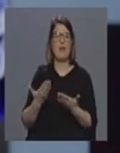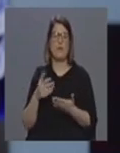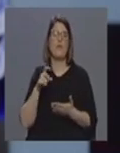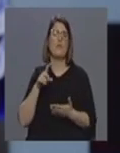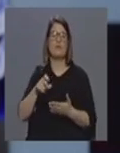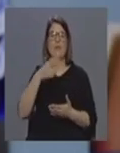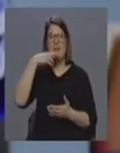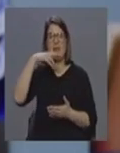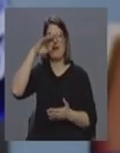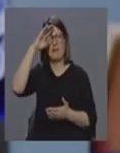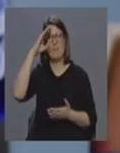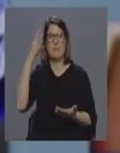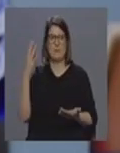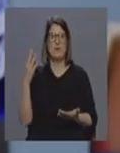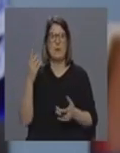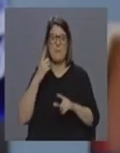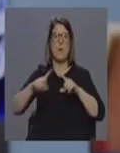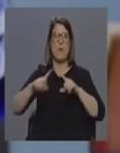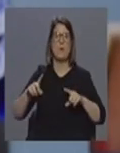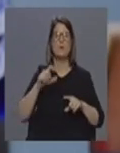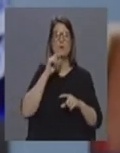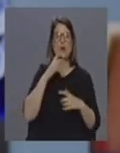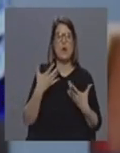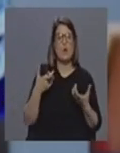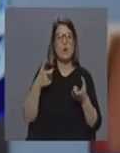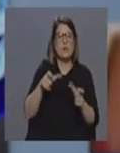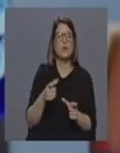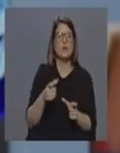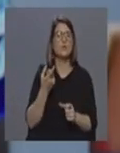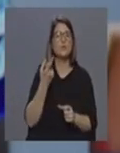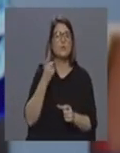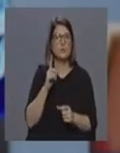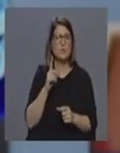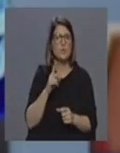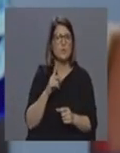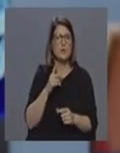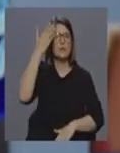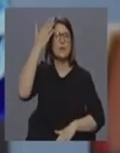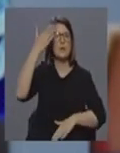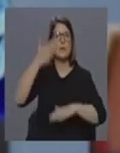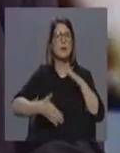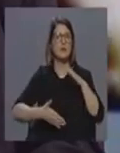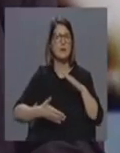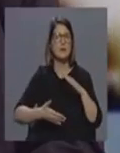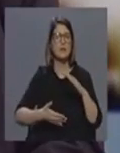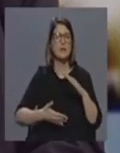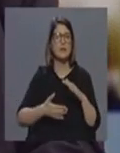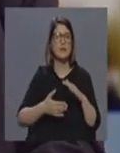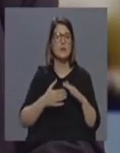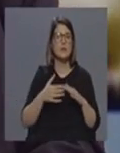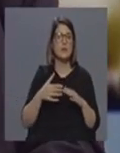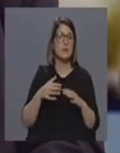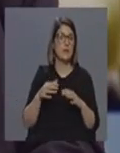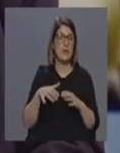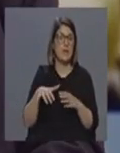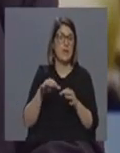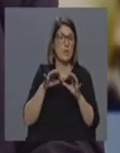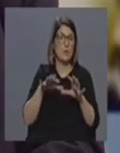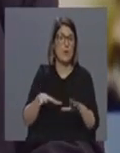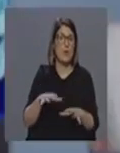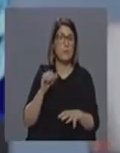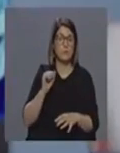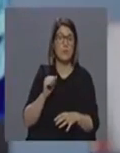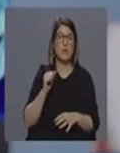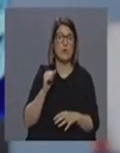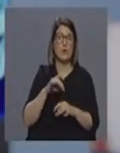poderíamos não estar numa fase de contenção a dar a melhor resposta e de um momento para o outro poderia acontecer se que há eventualmente aquilo que também vai acontecer em Santa